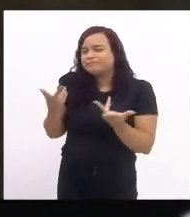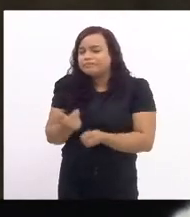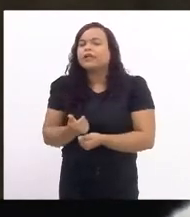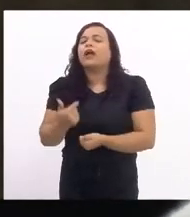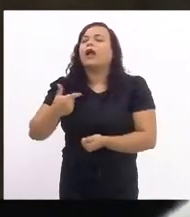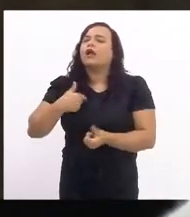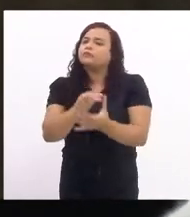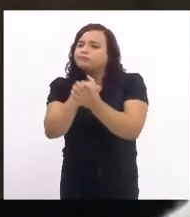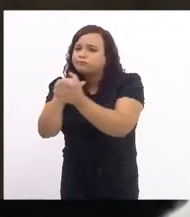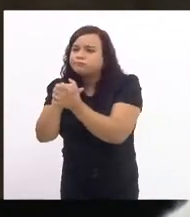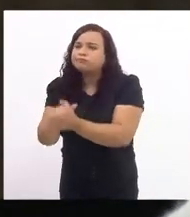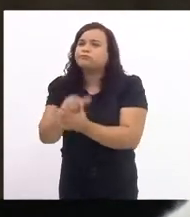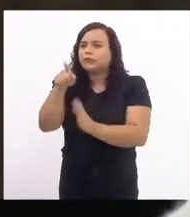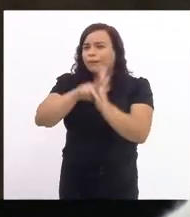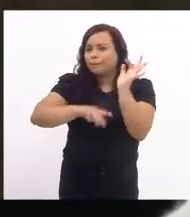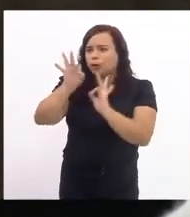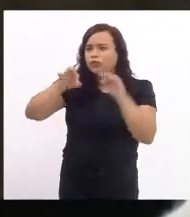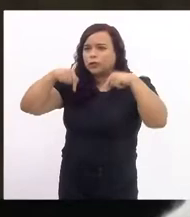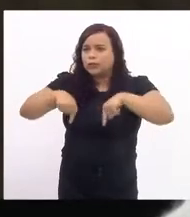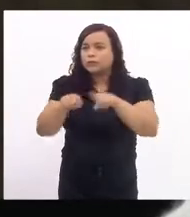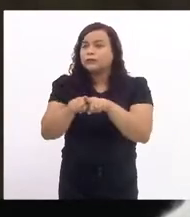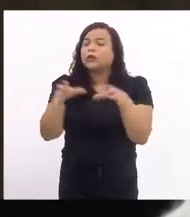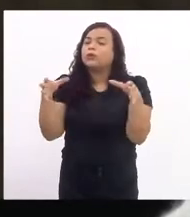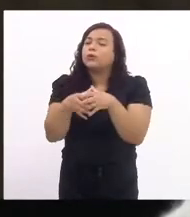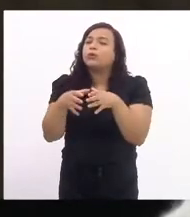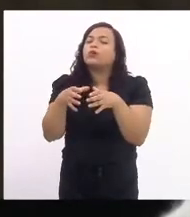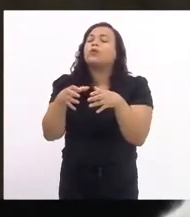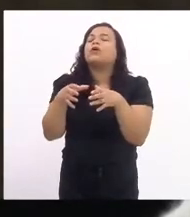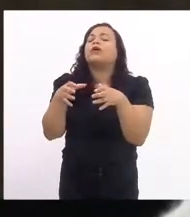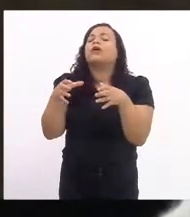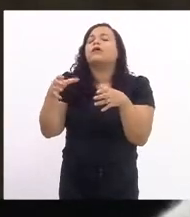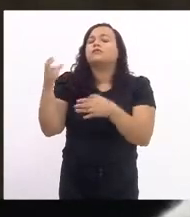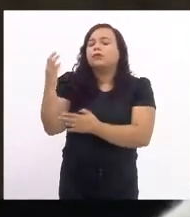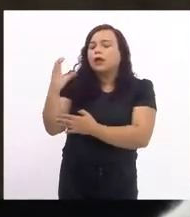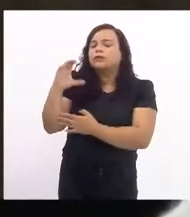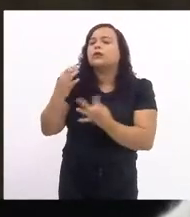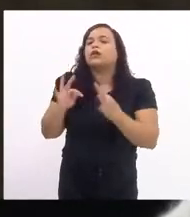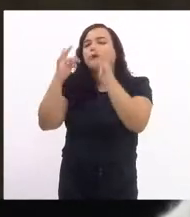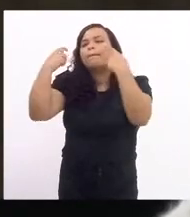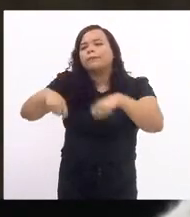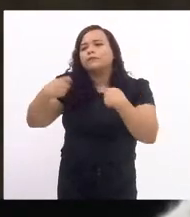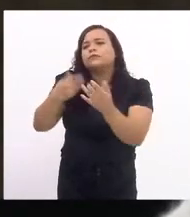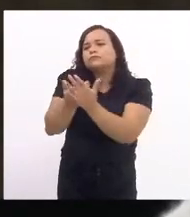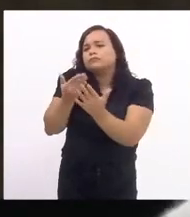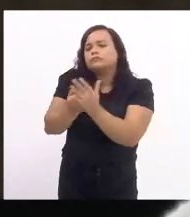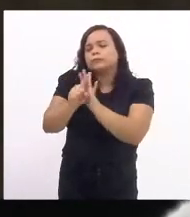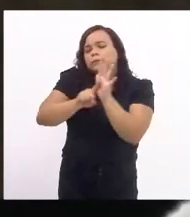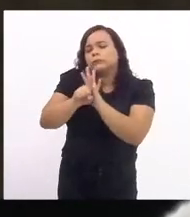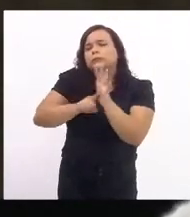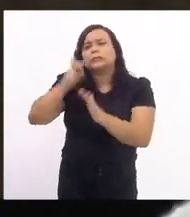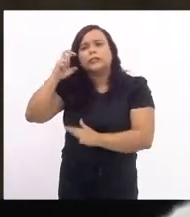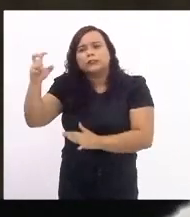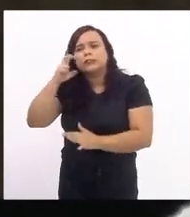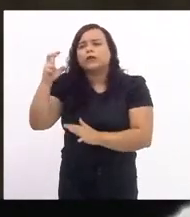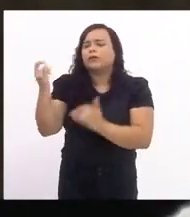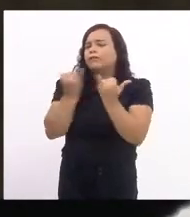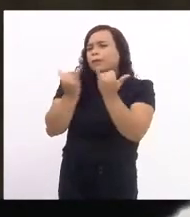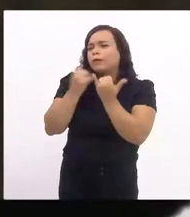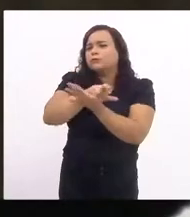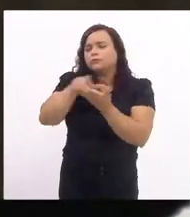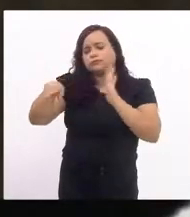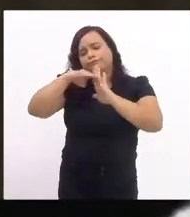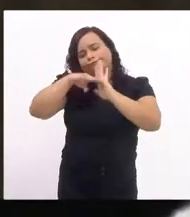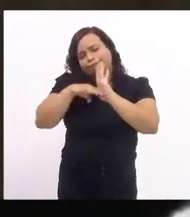saúdo em nome da Comissão de Ciência e Tecnologia, porque é preciso trabalhar com inteligência, com informações, com dados, com mapeamento de informações, e é isso que